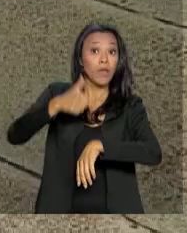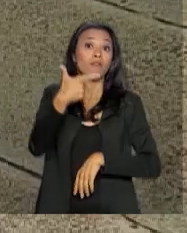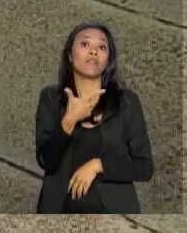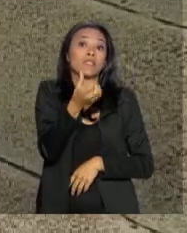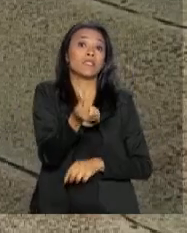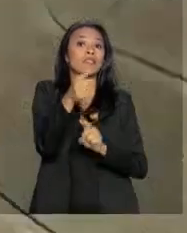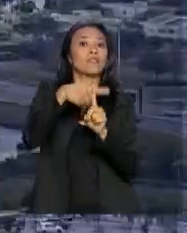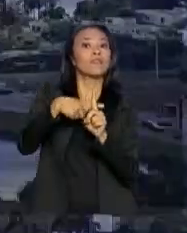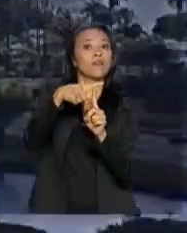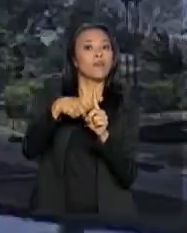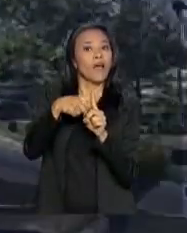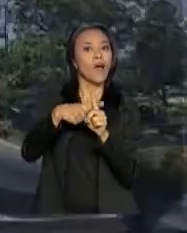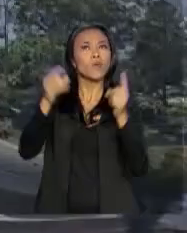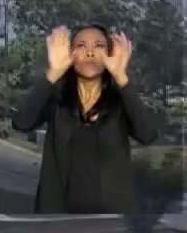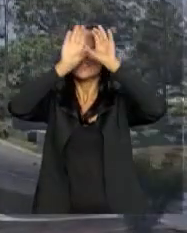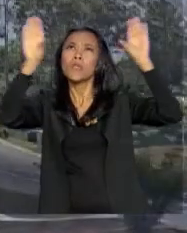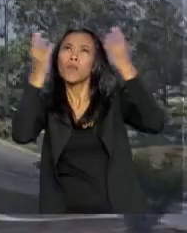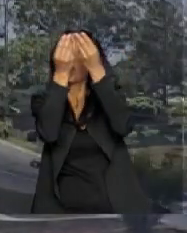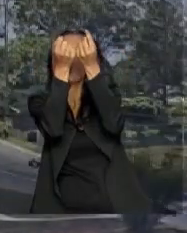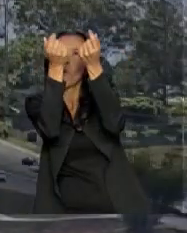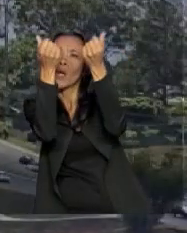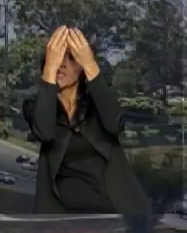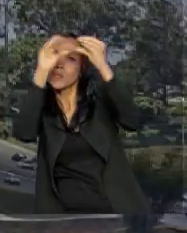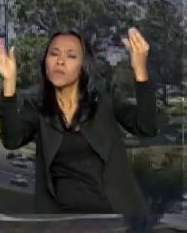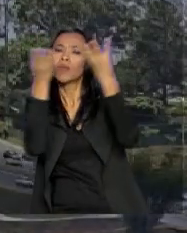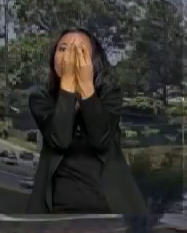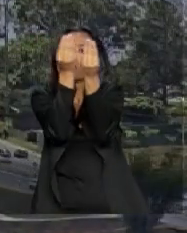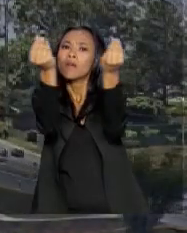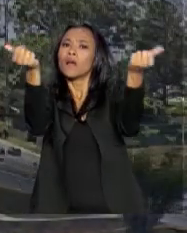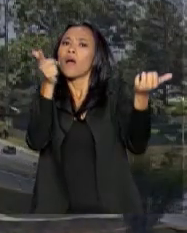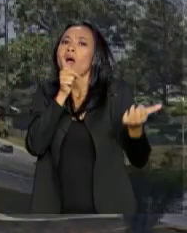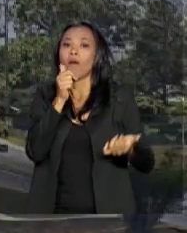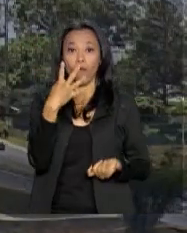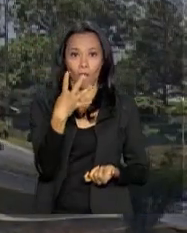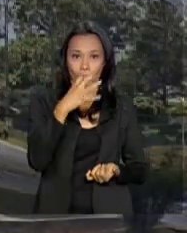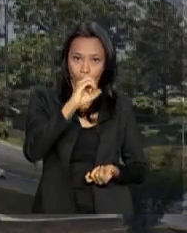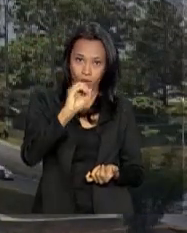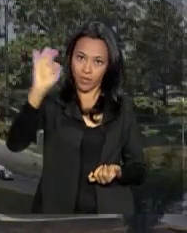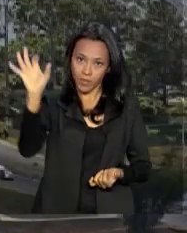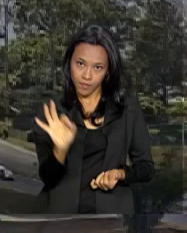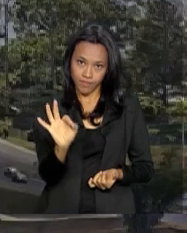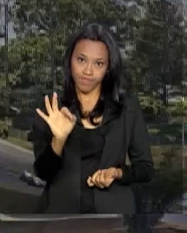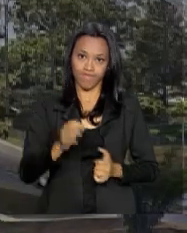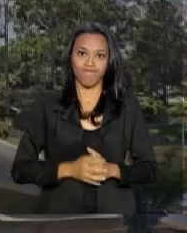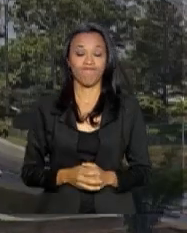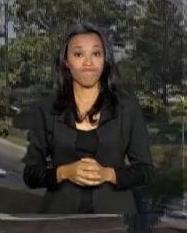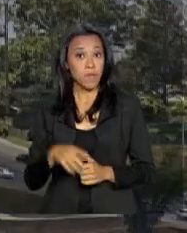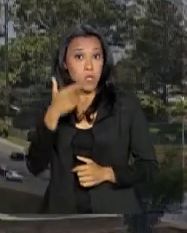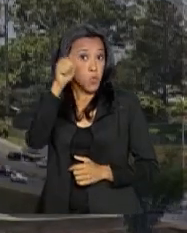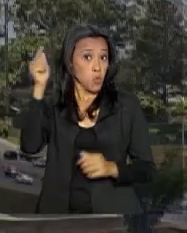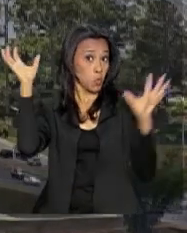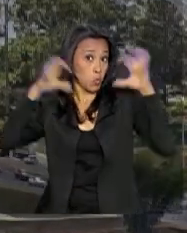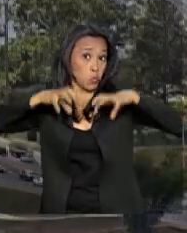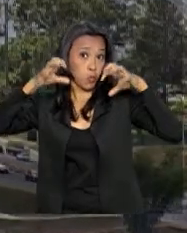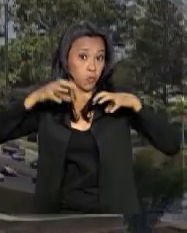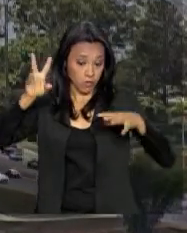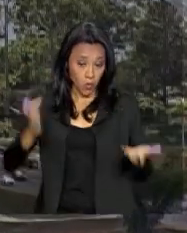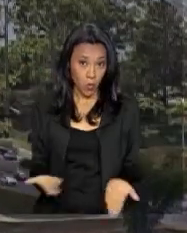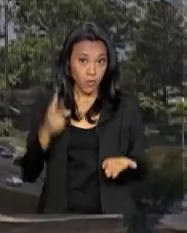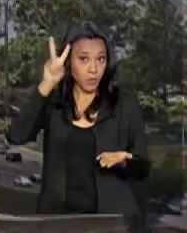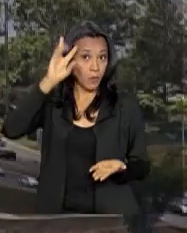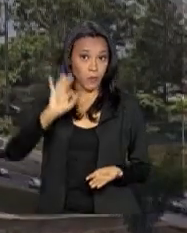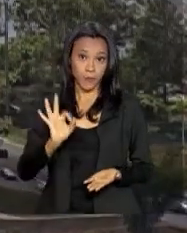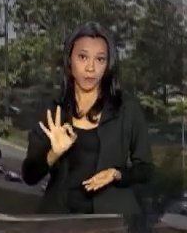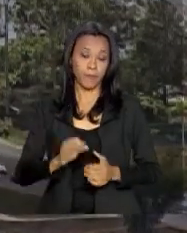26 graus, céu com poucas nuvens e a umidade relativa do ar está em 40%. Não há previsão de chuva para esta